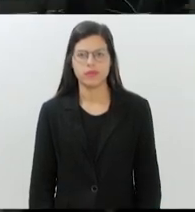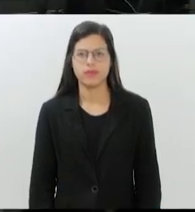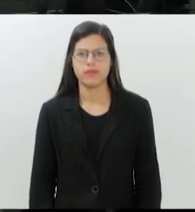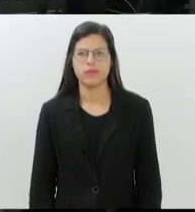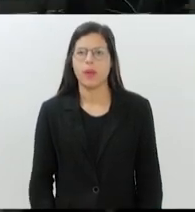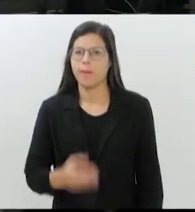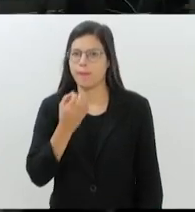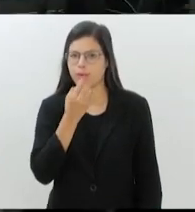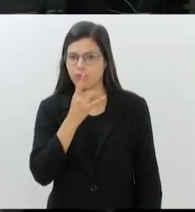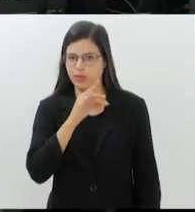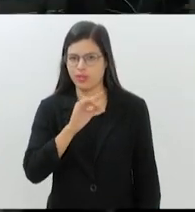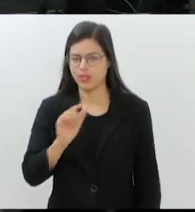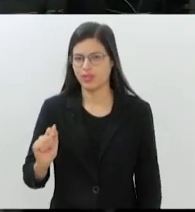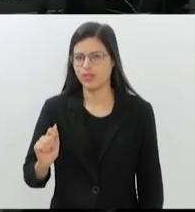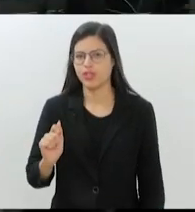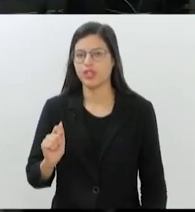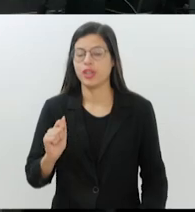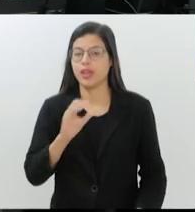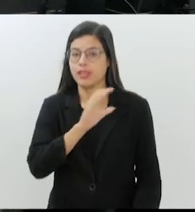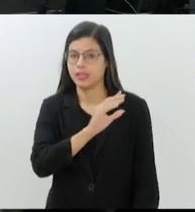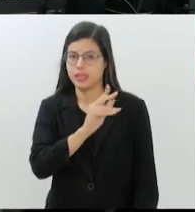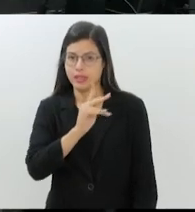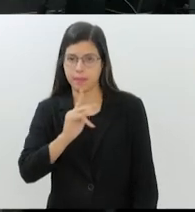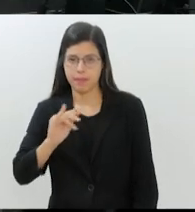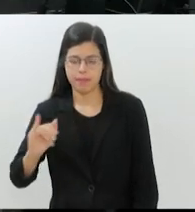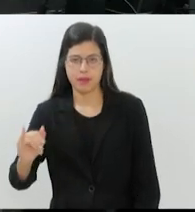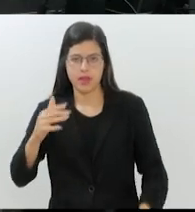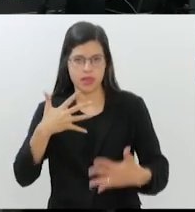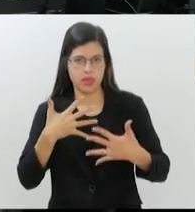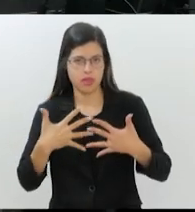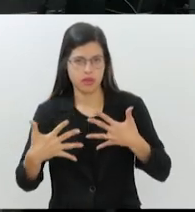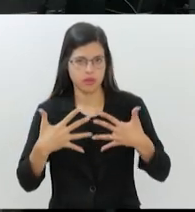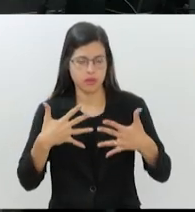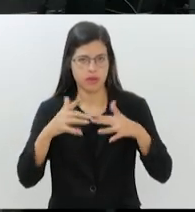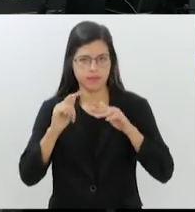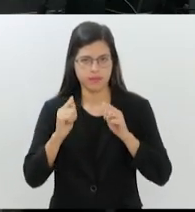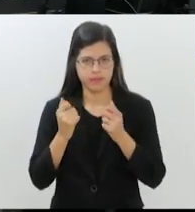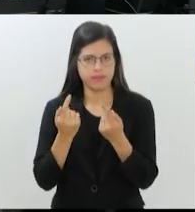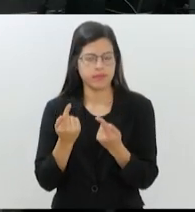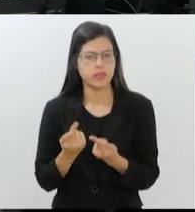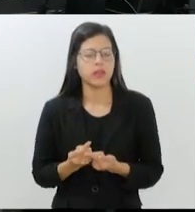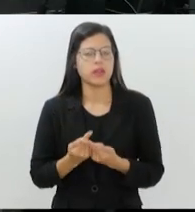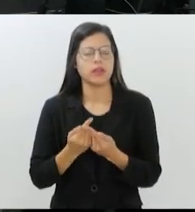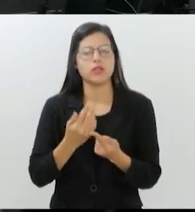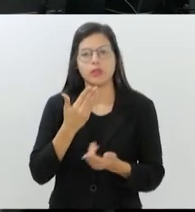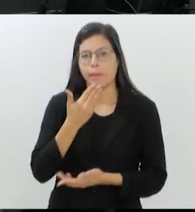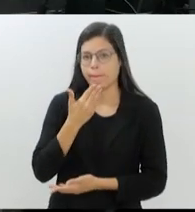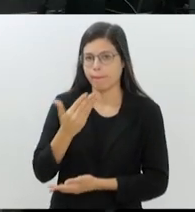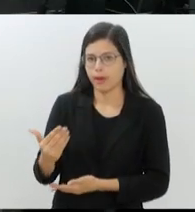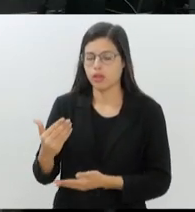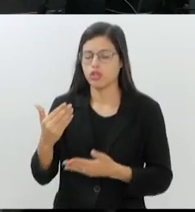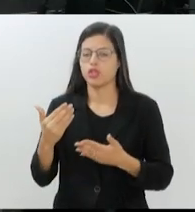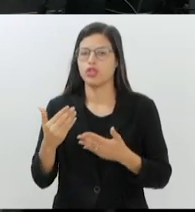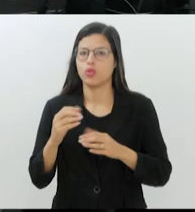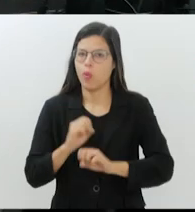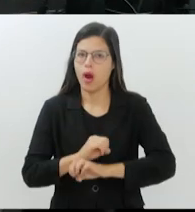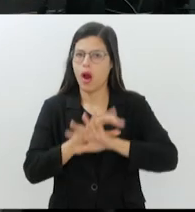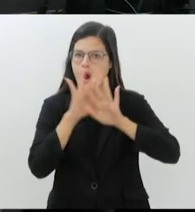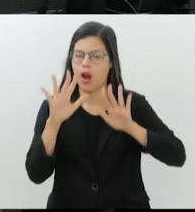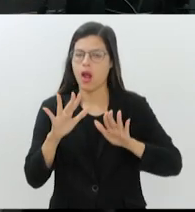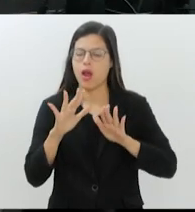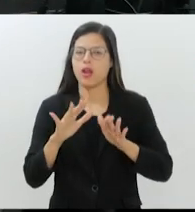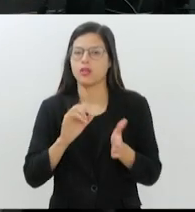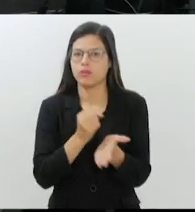Bom dia. A CPI da Transparência da Alerj cobrou clareza nos contratos de publicidade do governo do Estado.